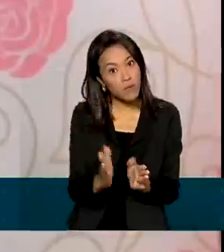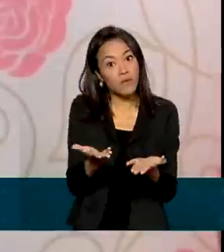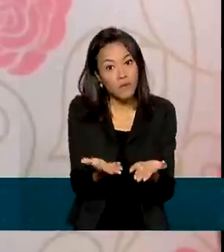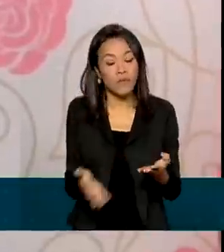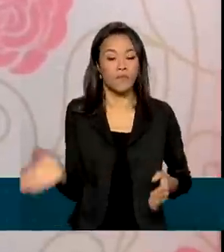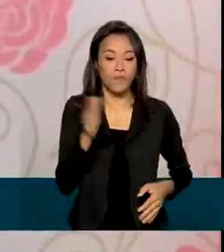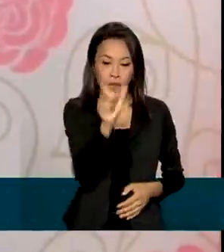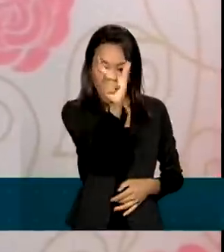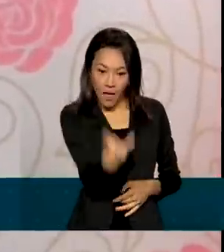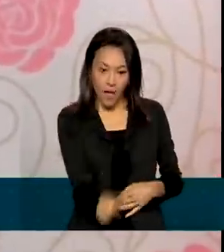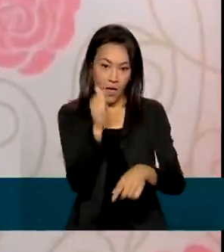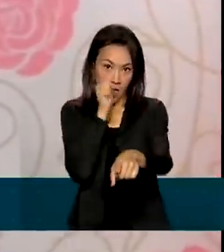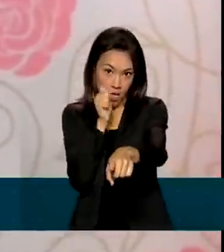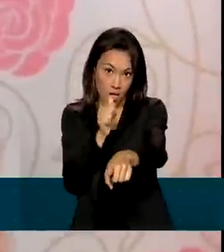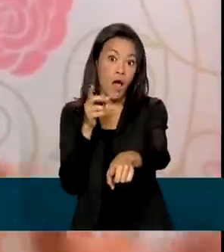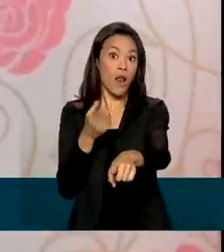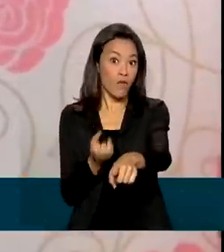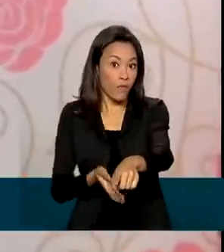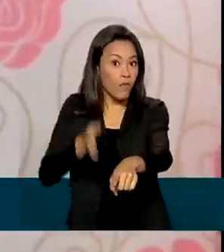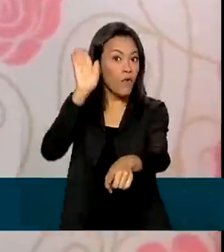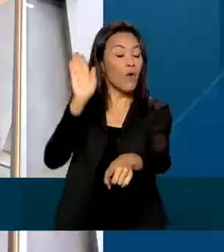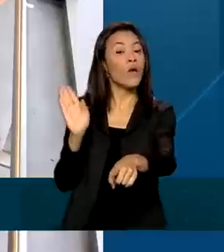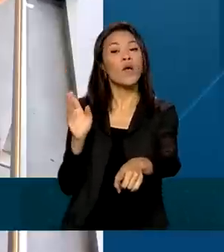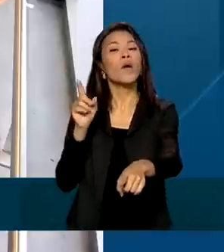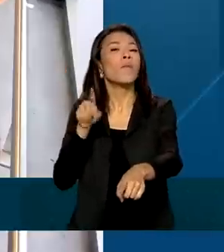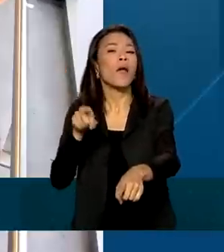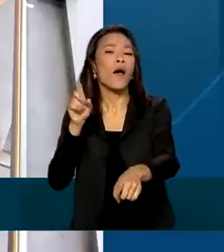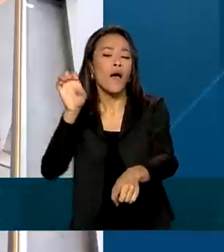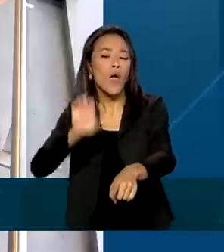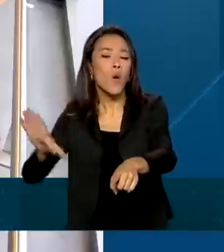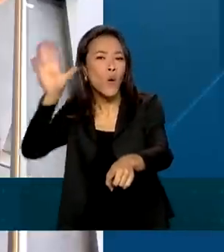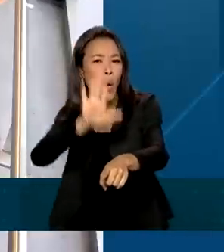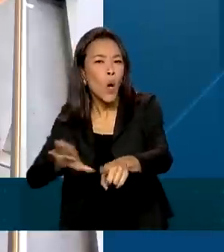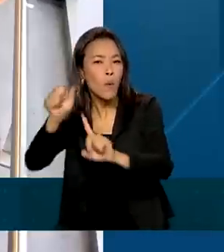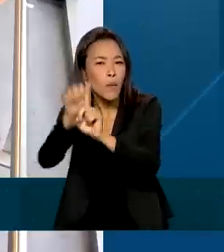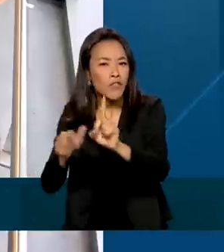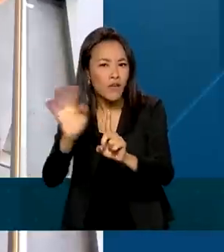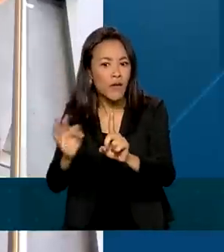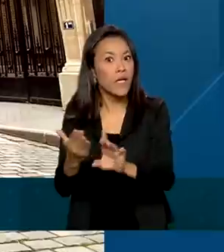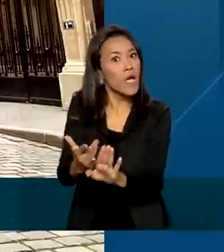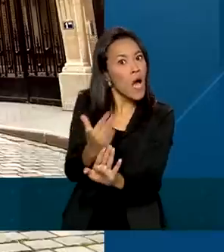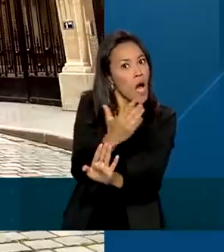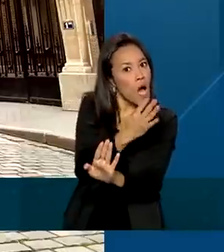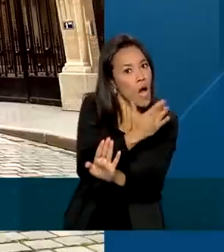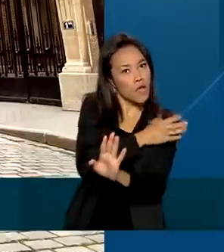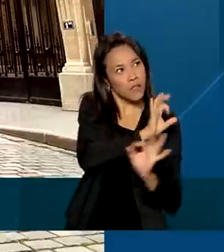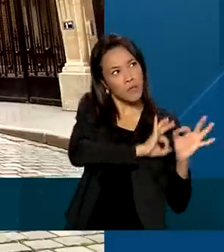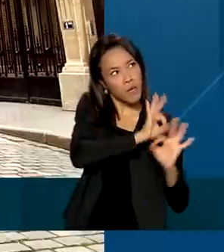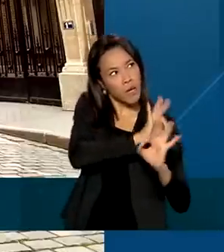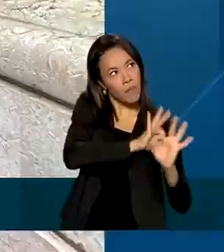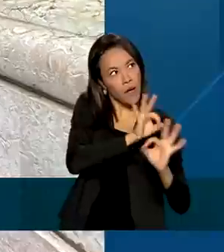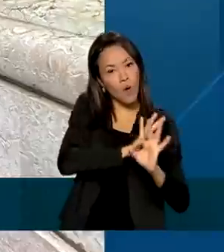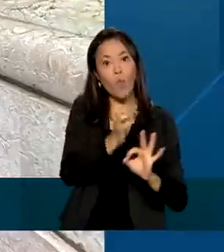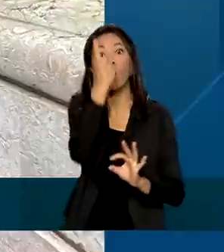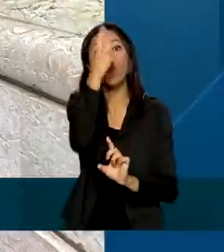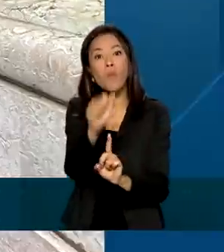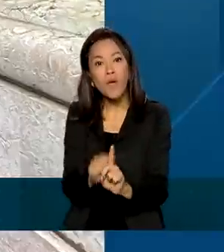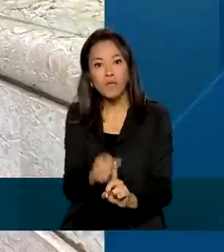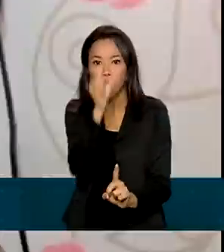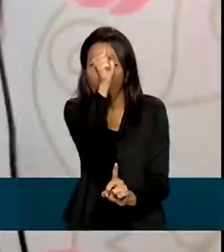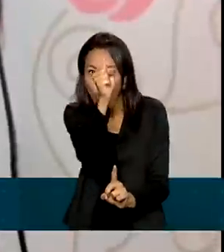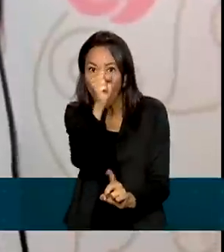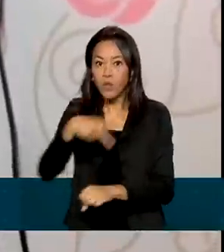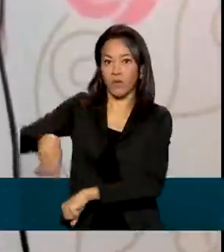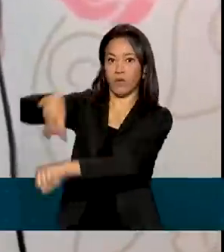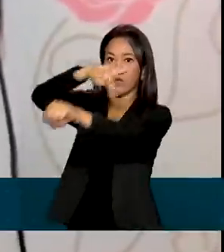A Stephanie foi para a Europa em fevereiro, e conta que se planejou com bastante antecedência para a viagem de um mês por oito países.